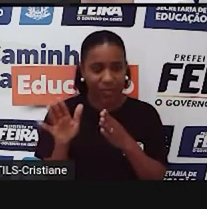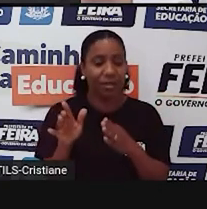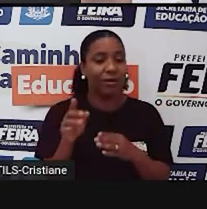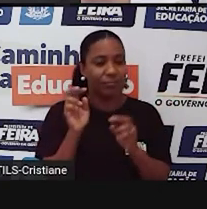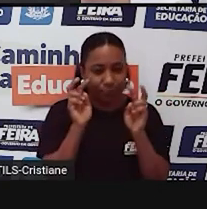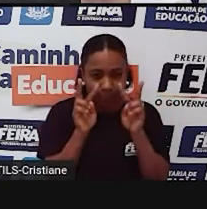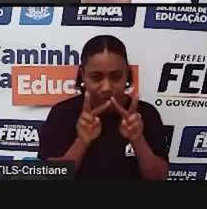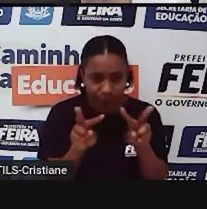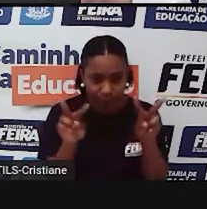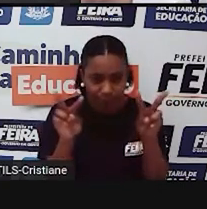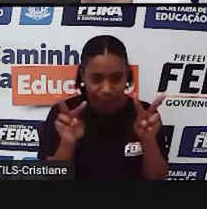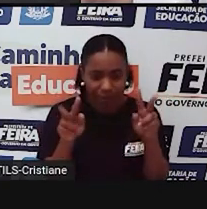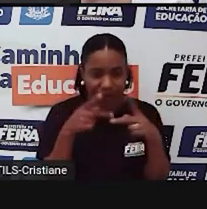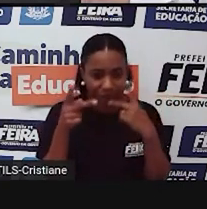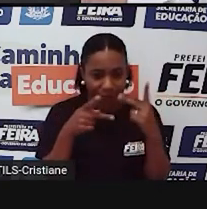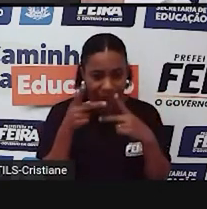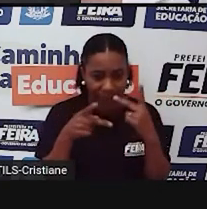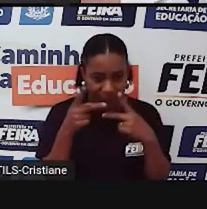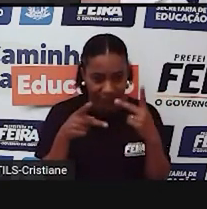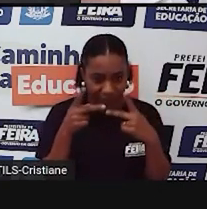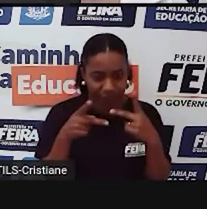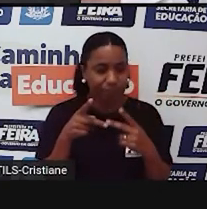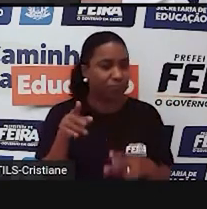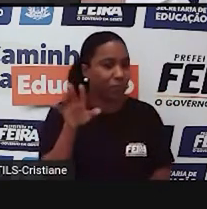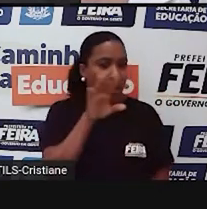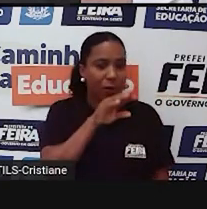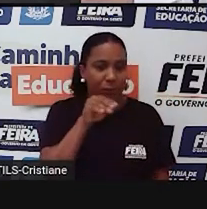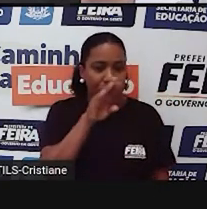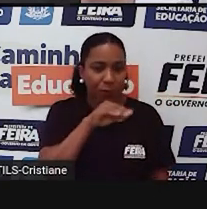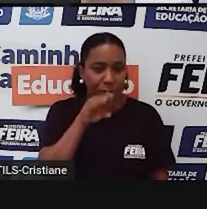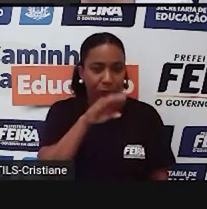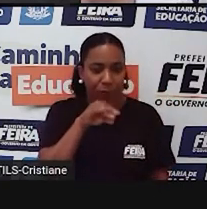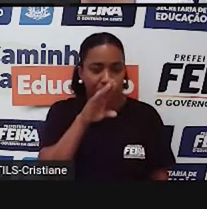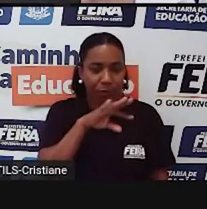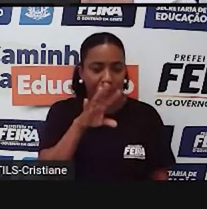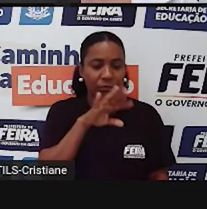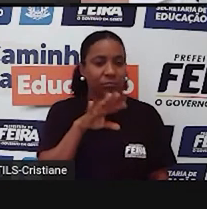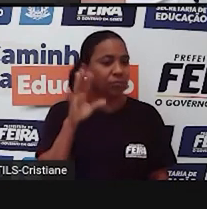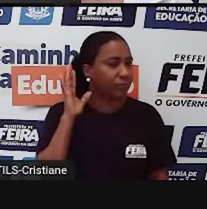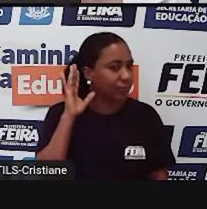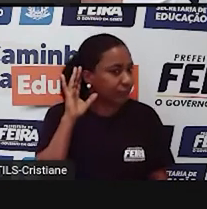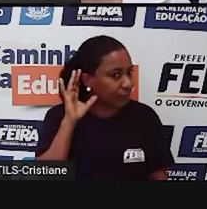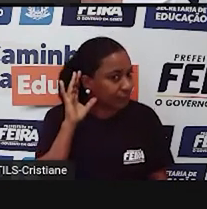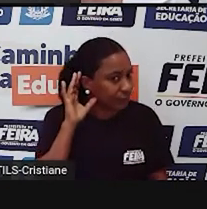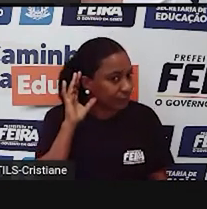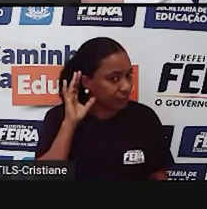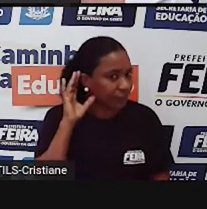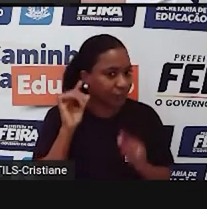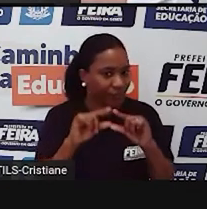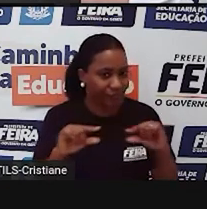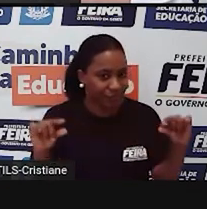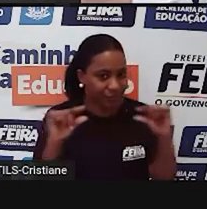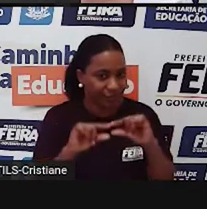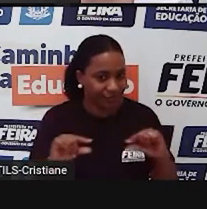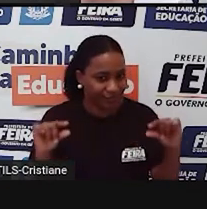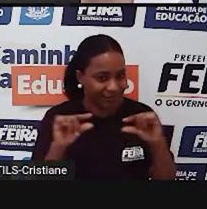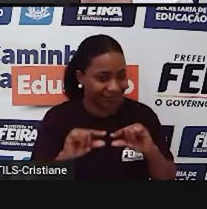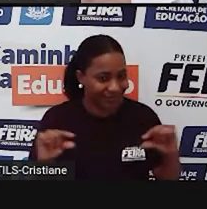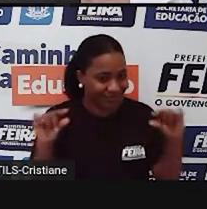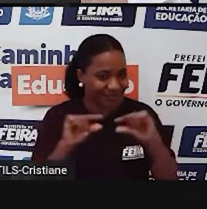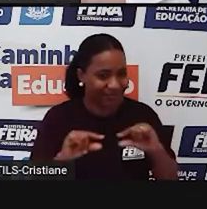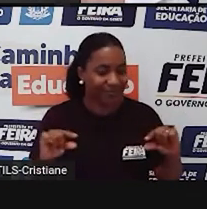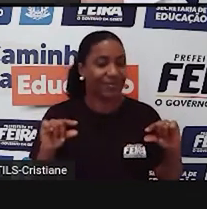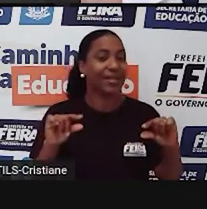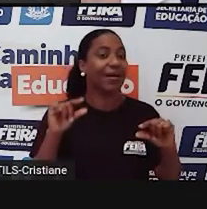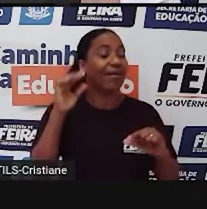no que está sendo dito e tentando entender o que eles estão falando. E na segunda vez, coloque a legenda